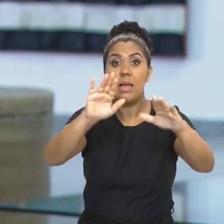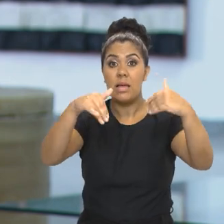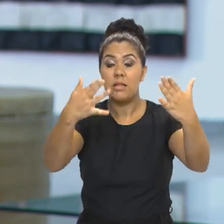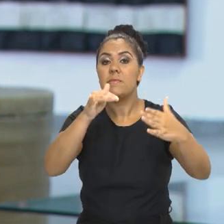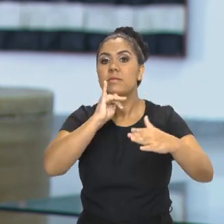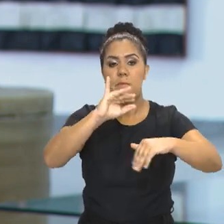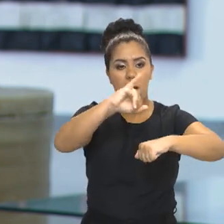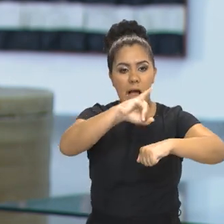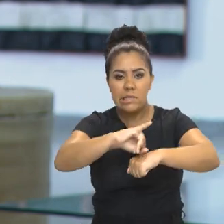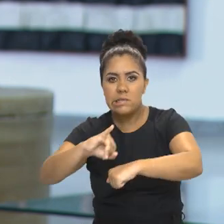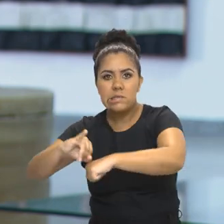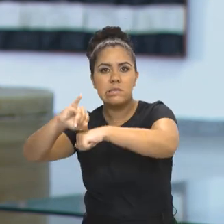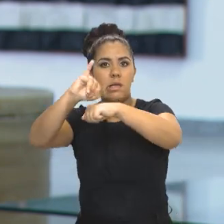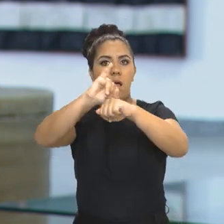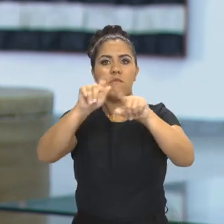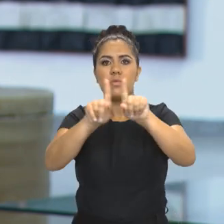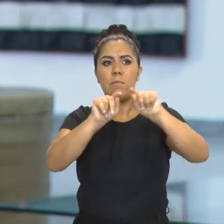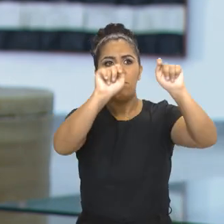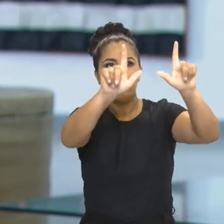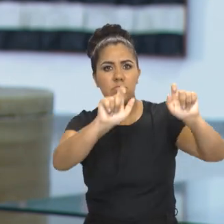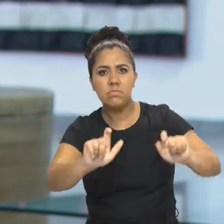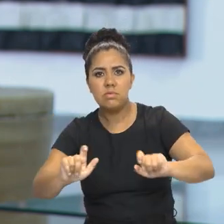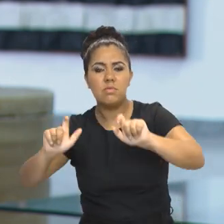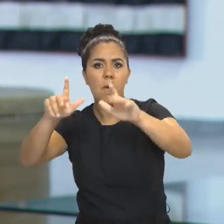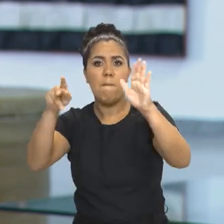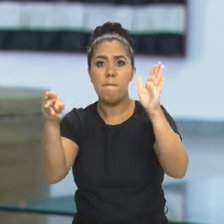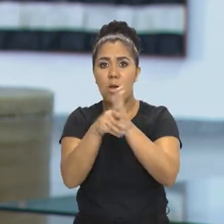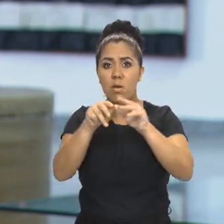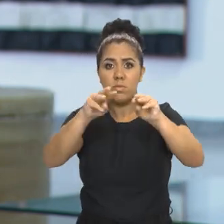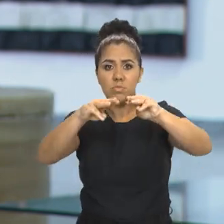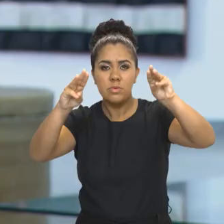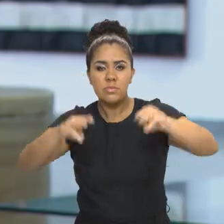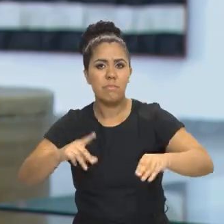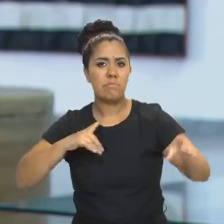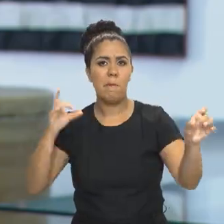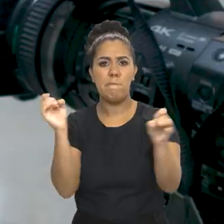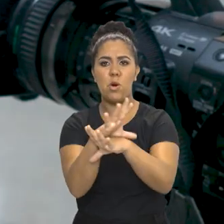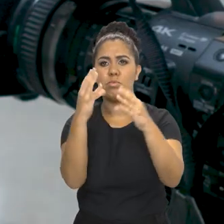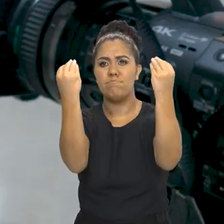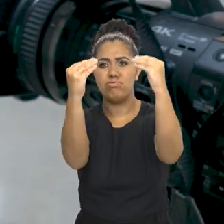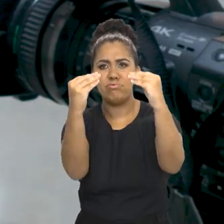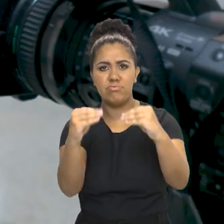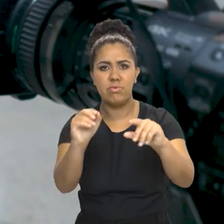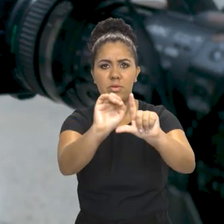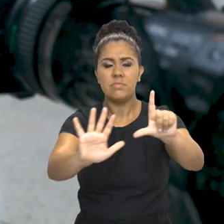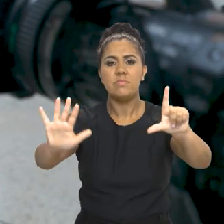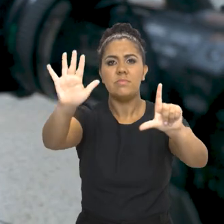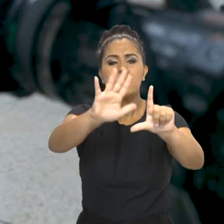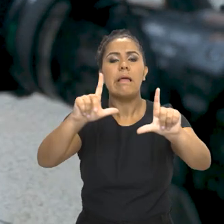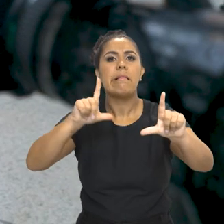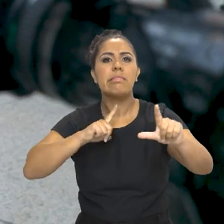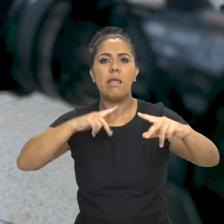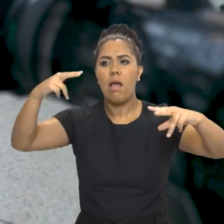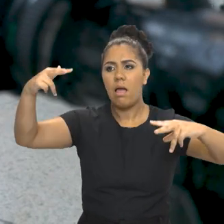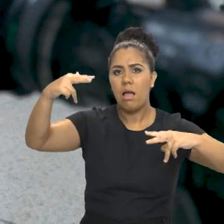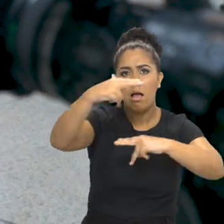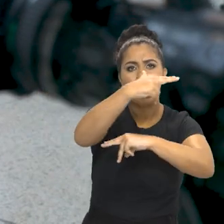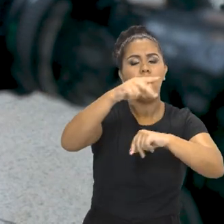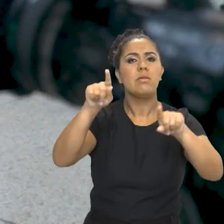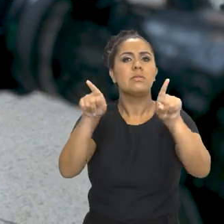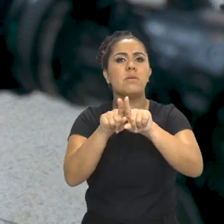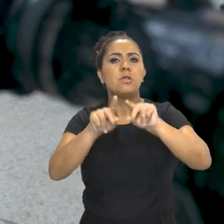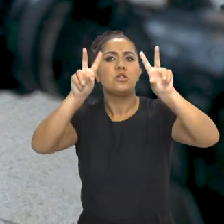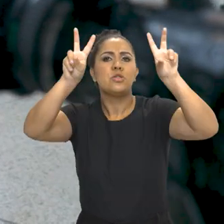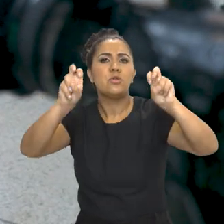o acervo de todas essas instituições, ele está apresentado, por exemplo, com recortes com